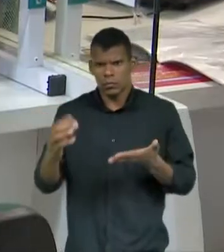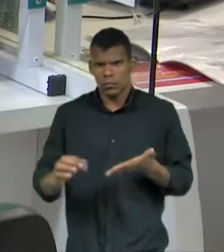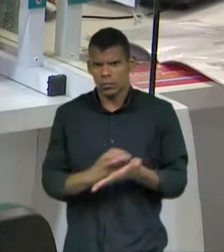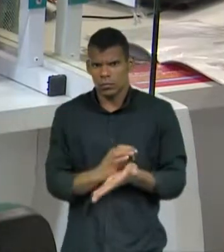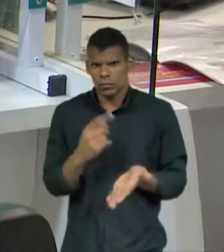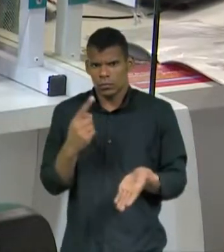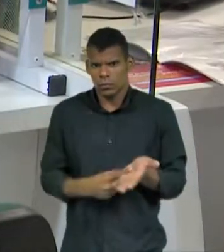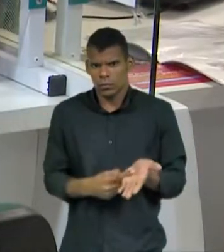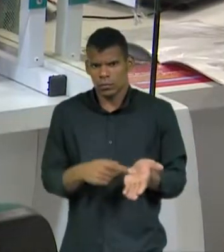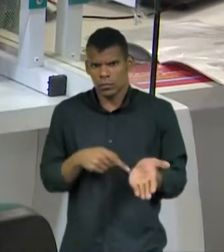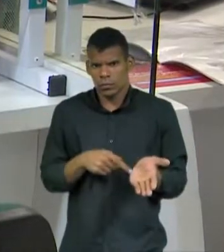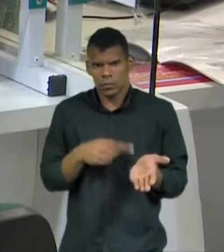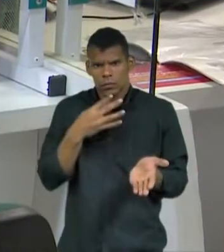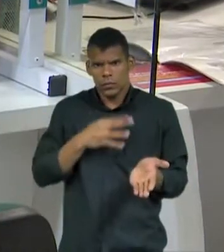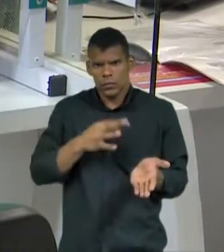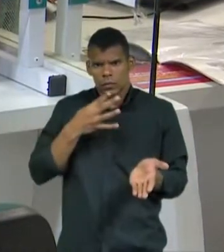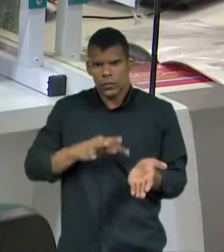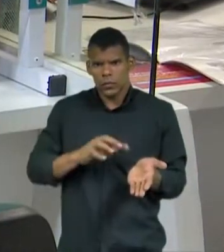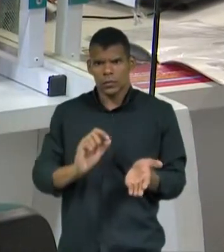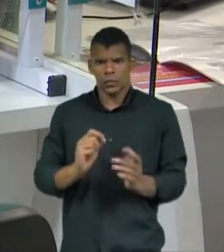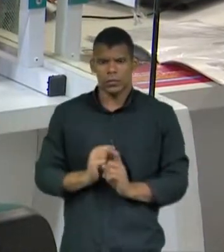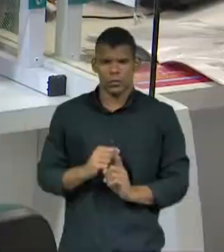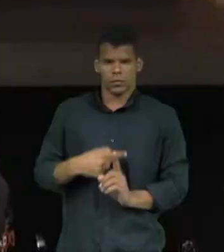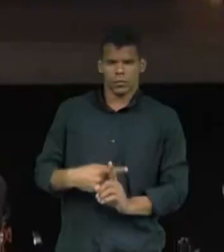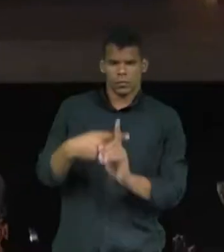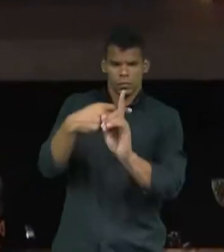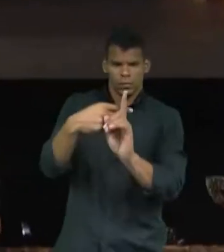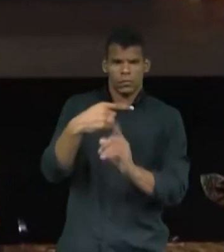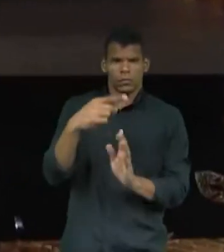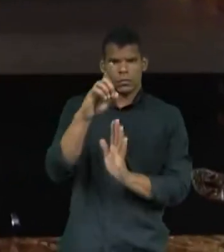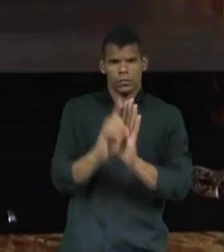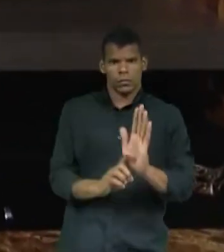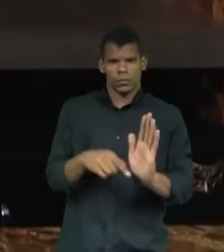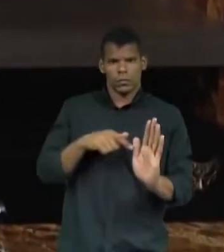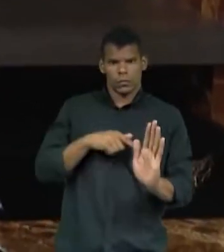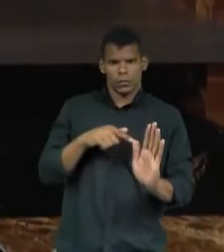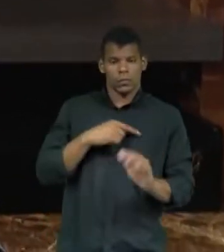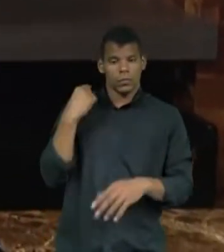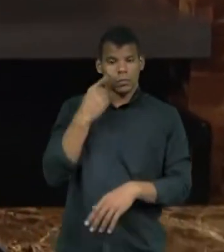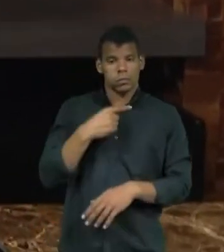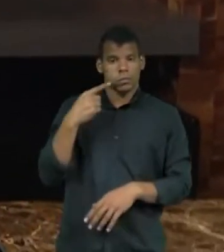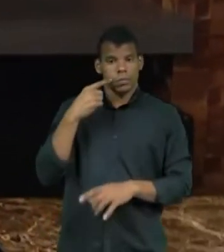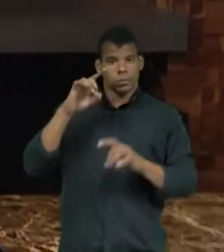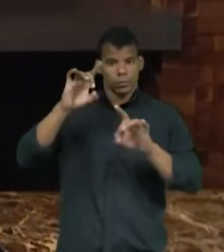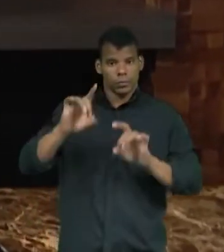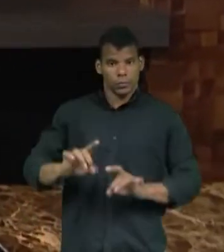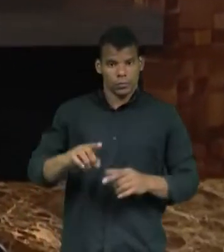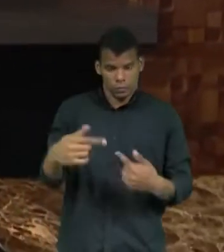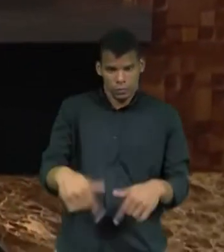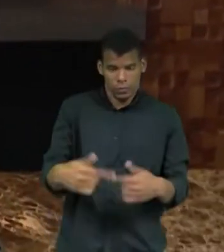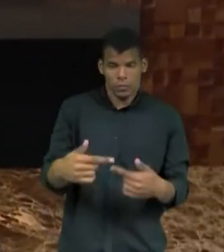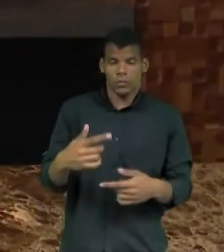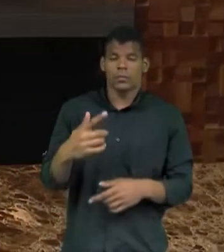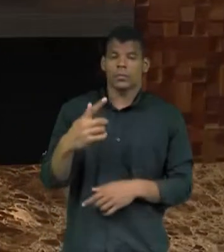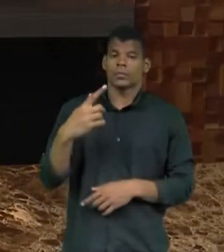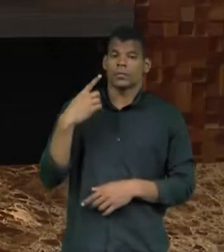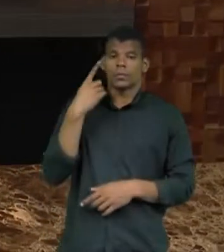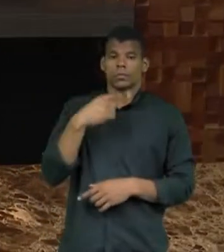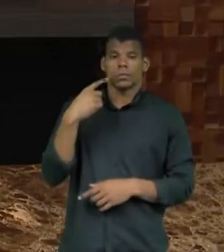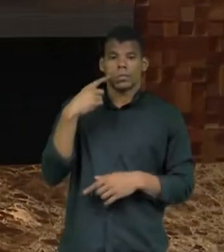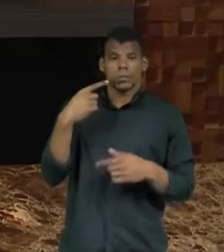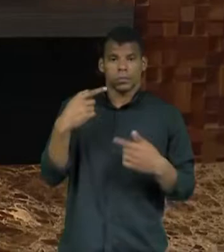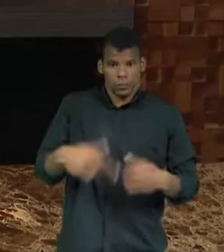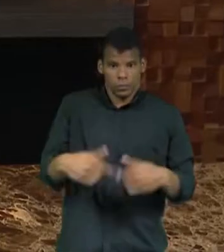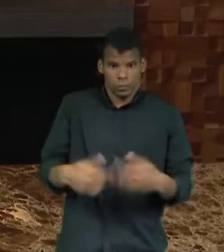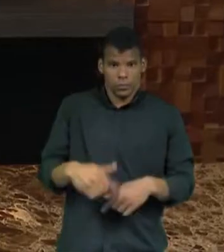desconhecem os benefícios aos quais tem direito. O advogado especialista em direito trabalhista, Fernando Ferrer, explica o que